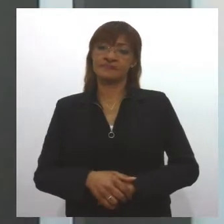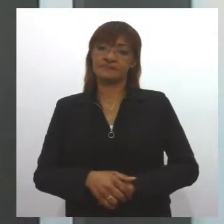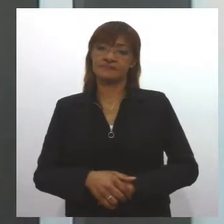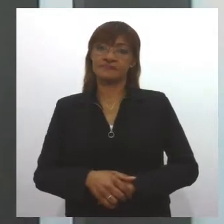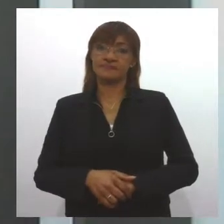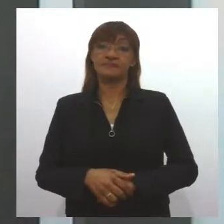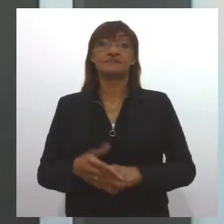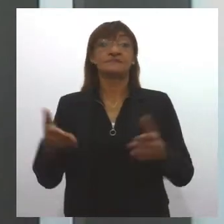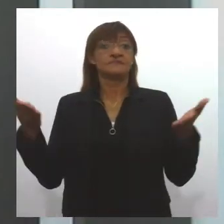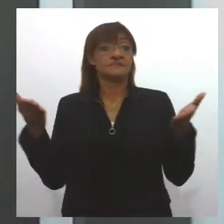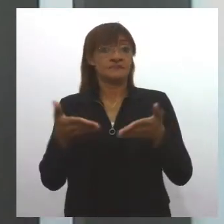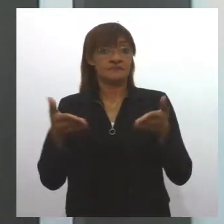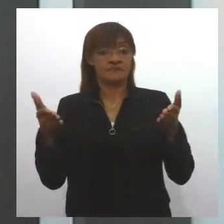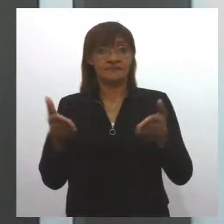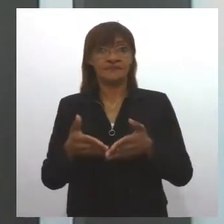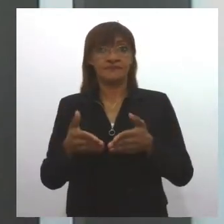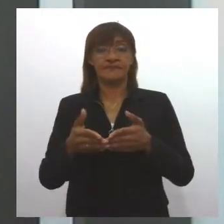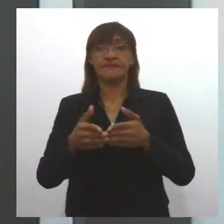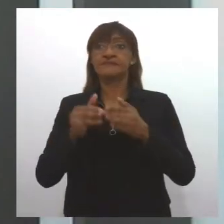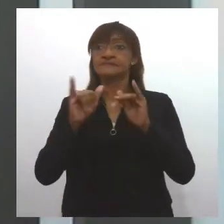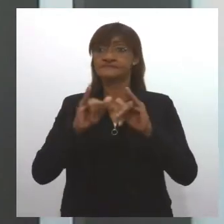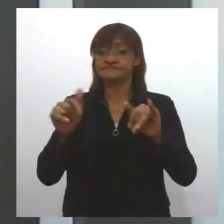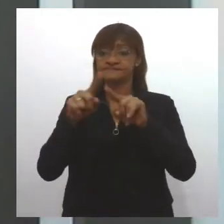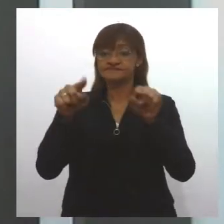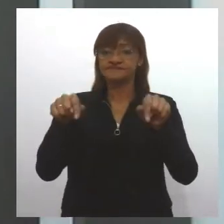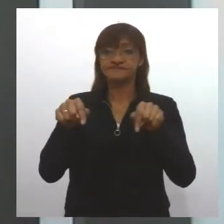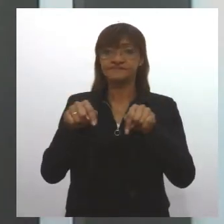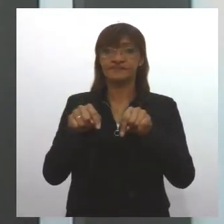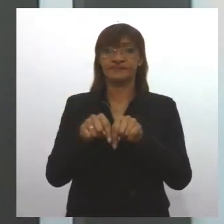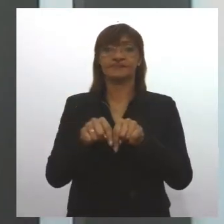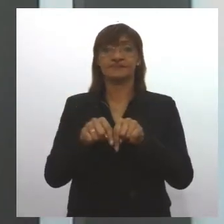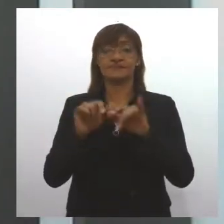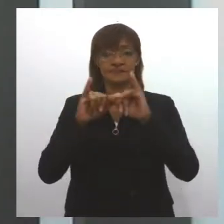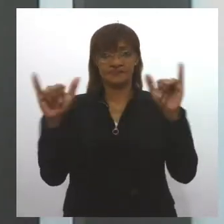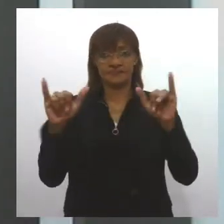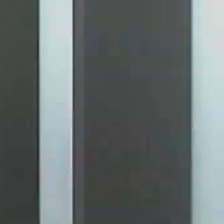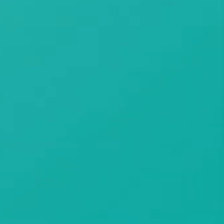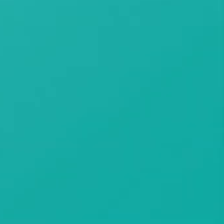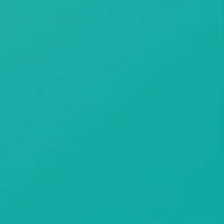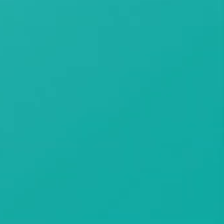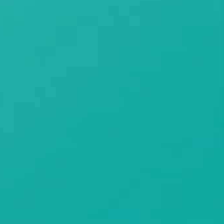E agora vamos com as informações do Parlamento Estadual com a Agência de Notícias, Alesi.